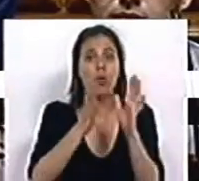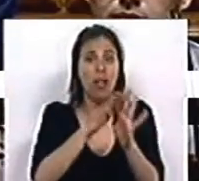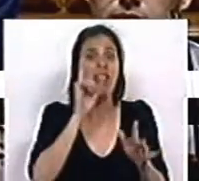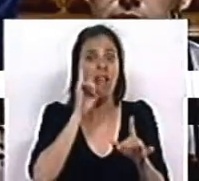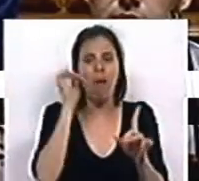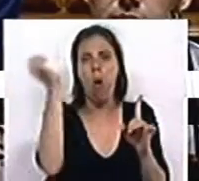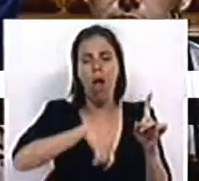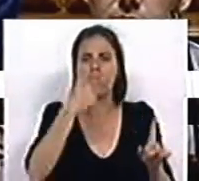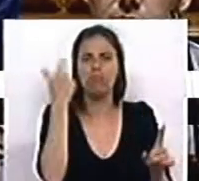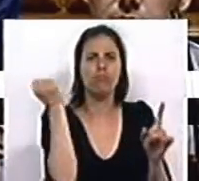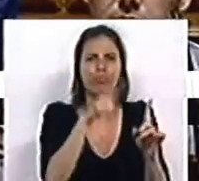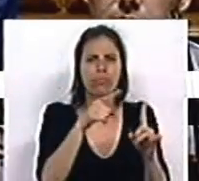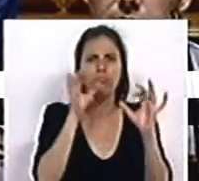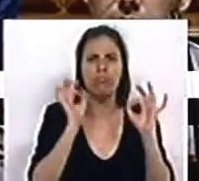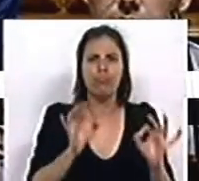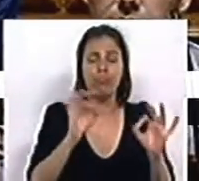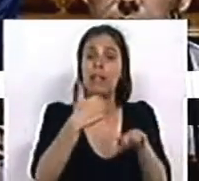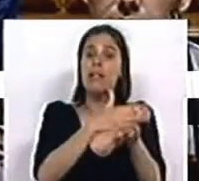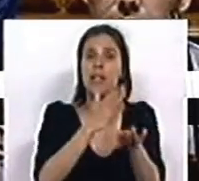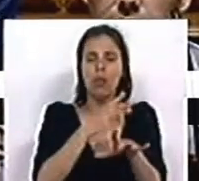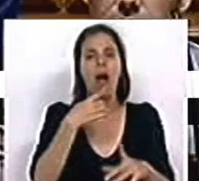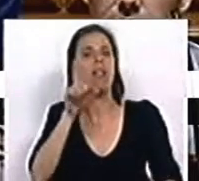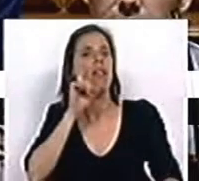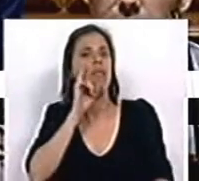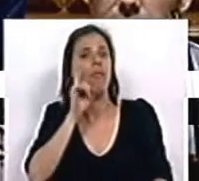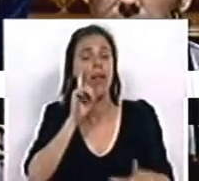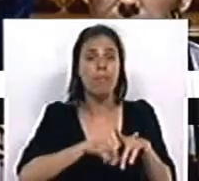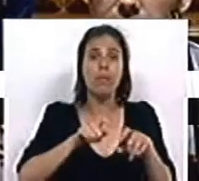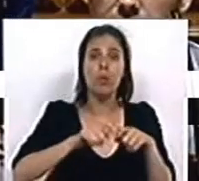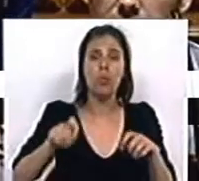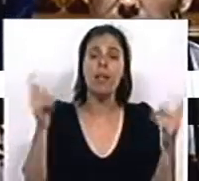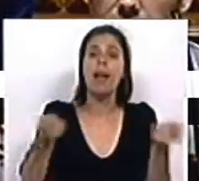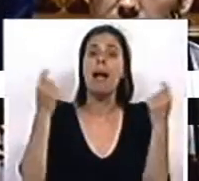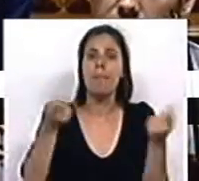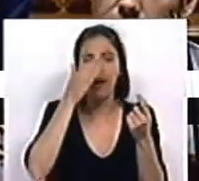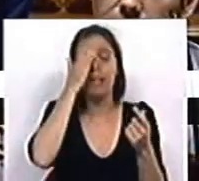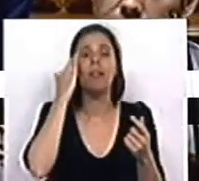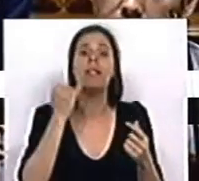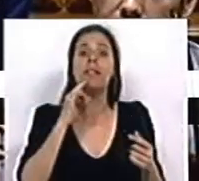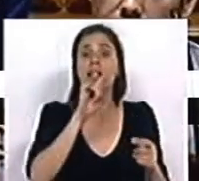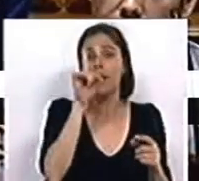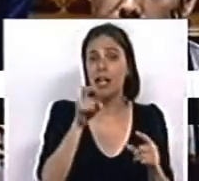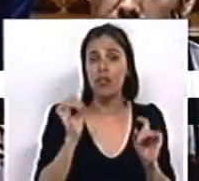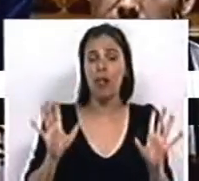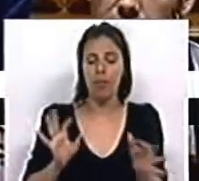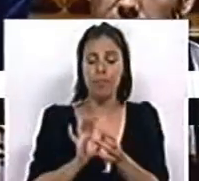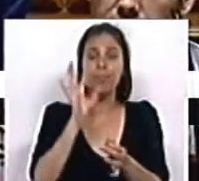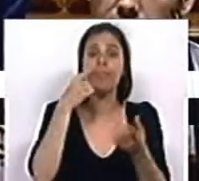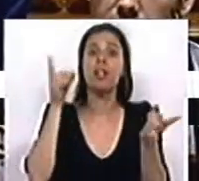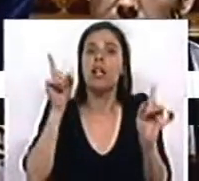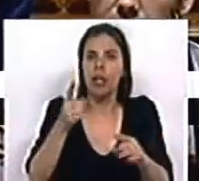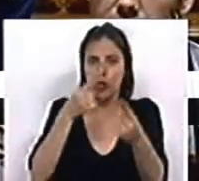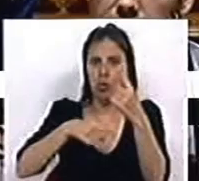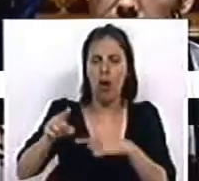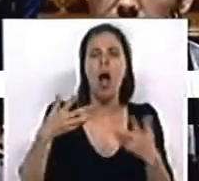diziam defender, abandonaram aqueles setores que diziam defender durante a campanha. E a questão que vos deixo é, e retorno